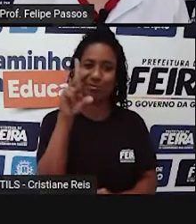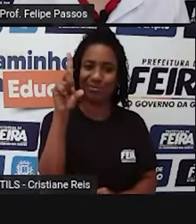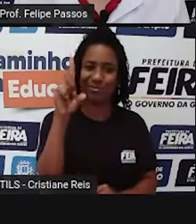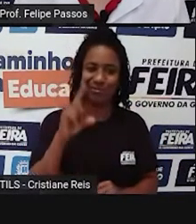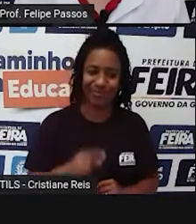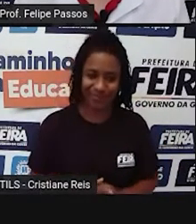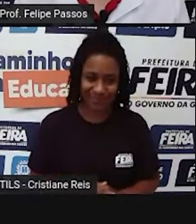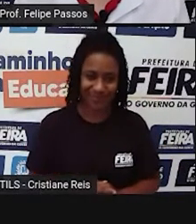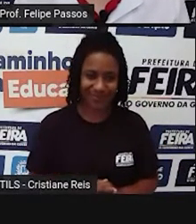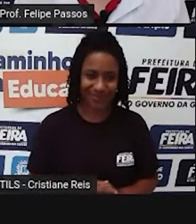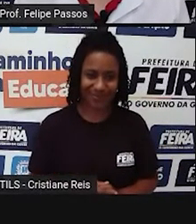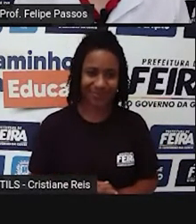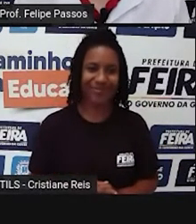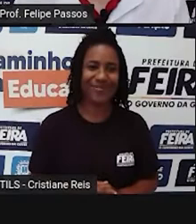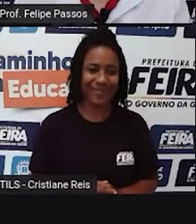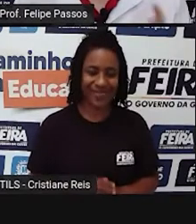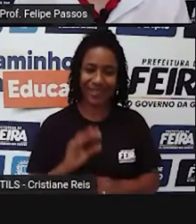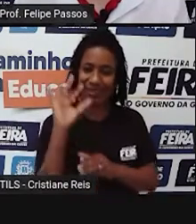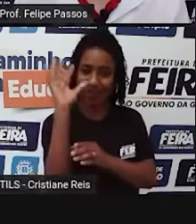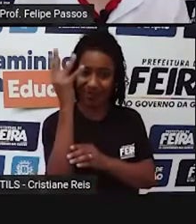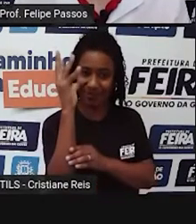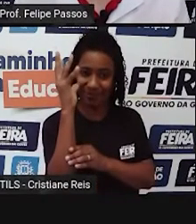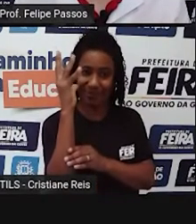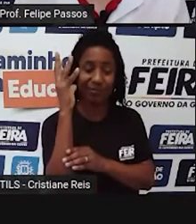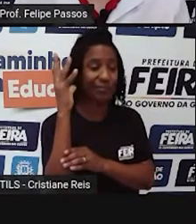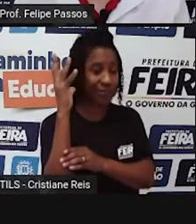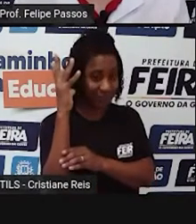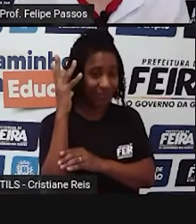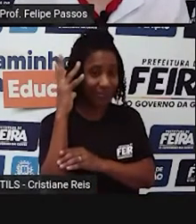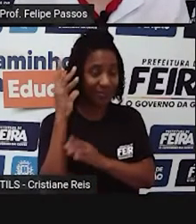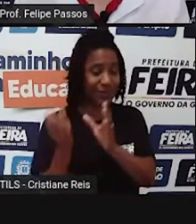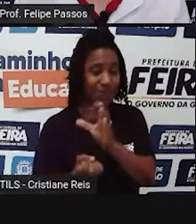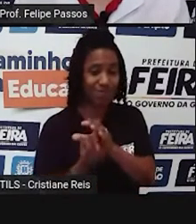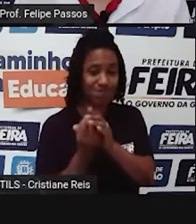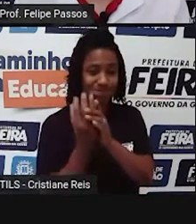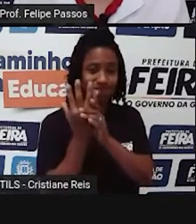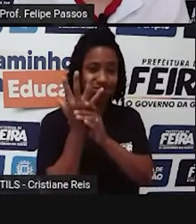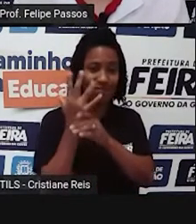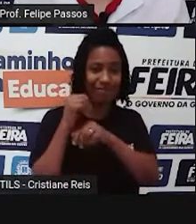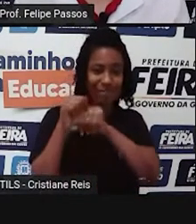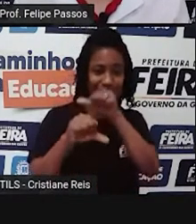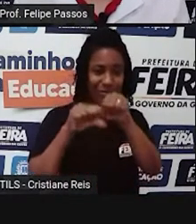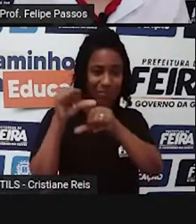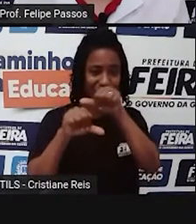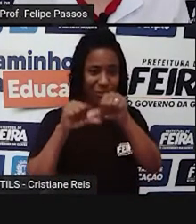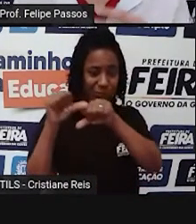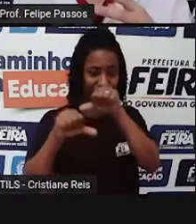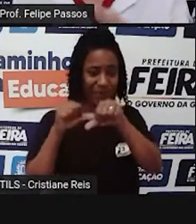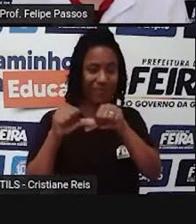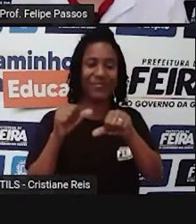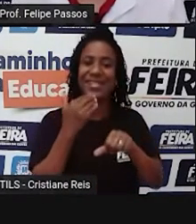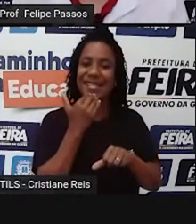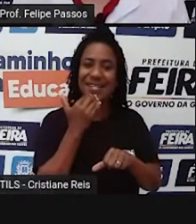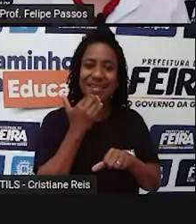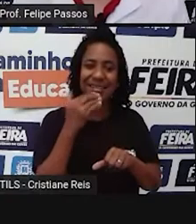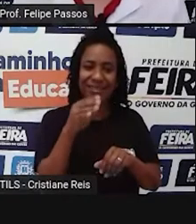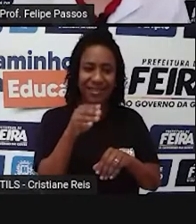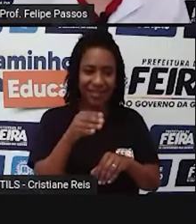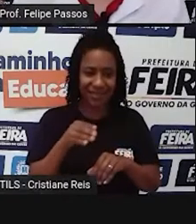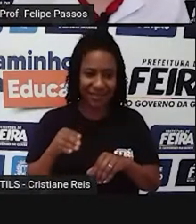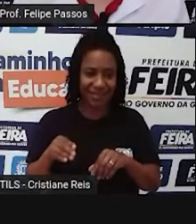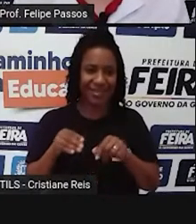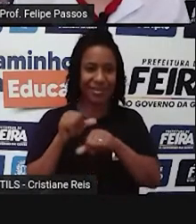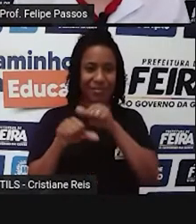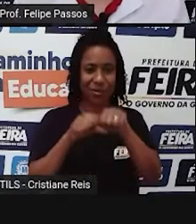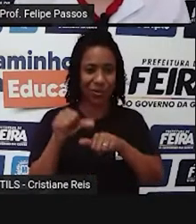ela modificou. modificou. No próprio processo de crescimento dela, ela já foi modificando, já foi rachando esse asfalto. Como eu citei na estante,